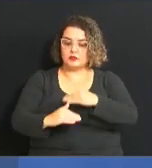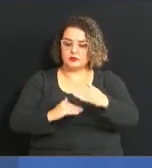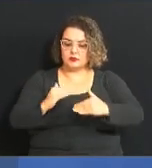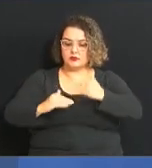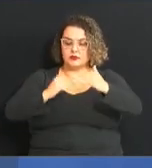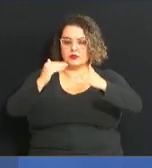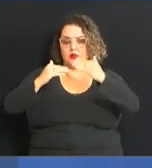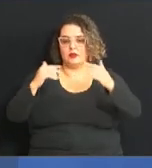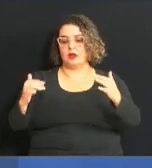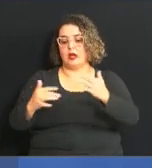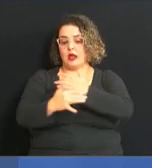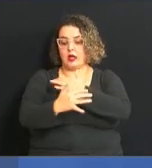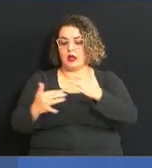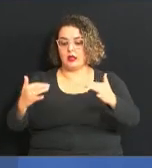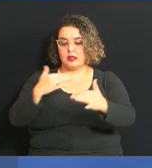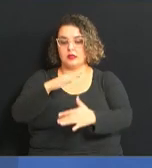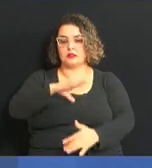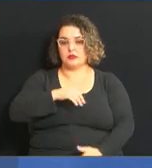urbano aqui de Campinas.